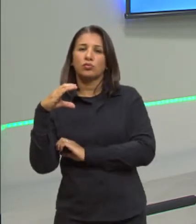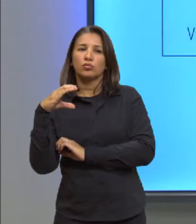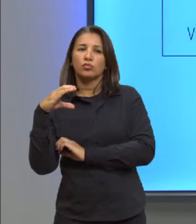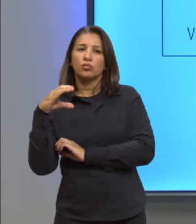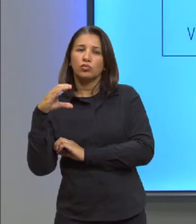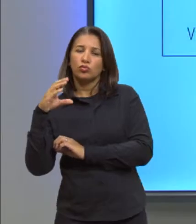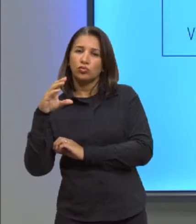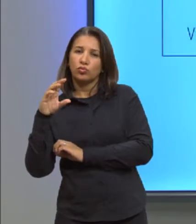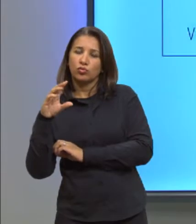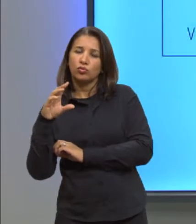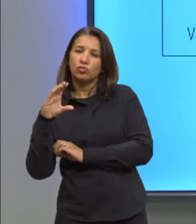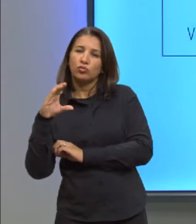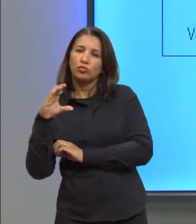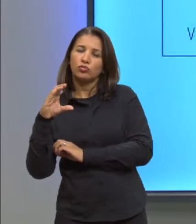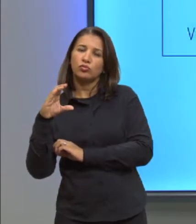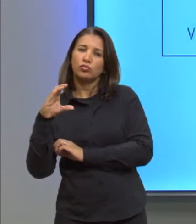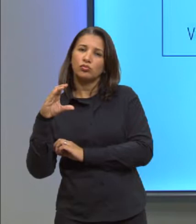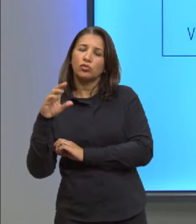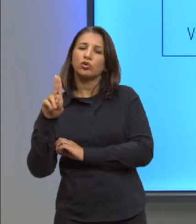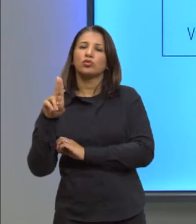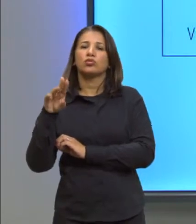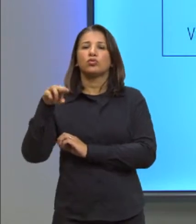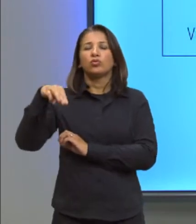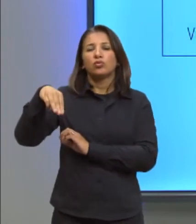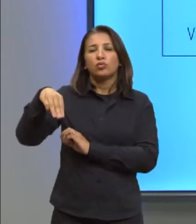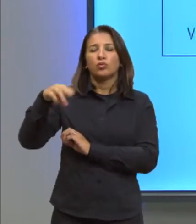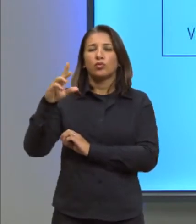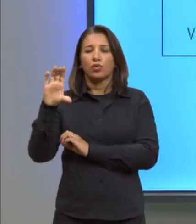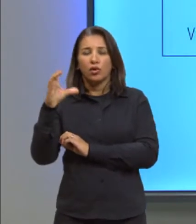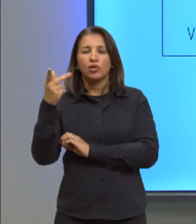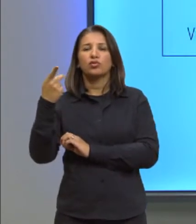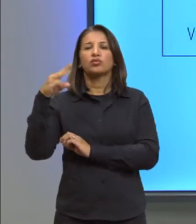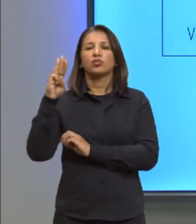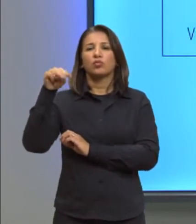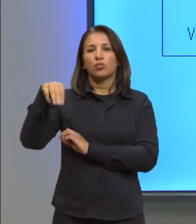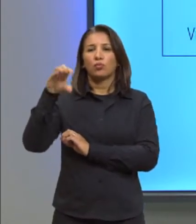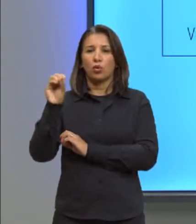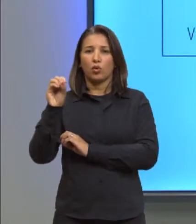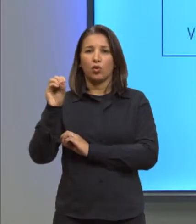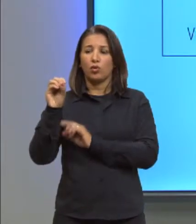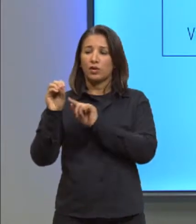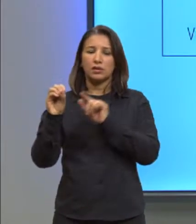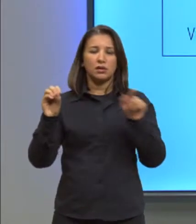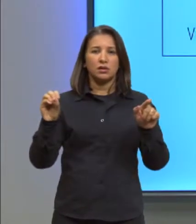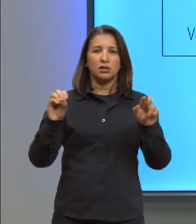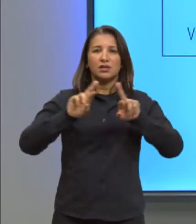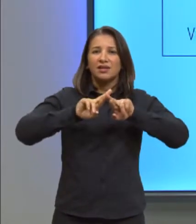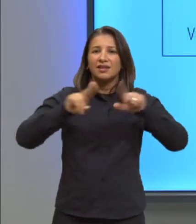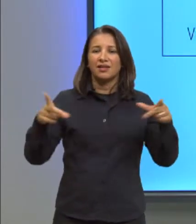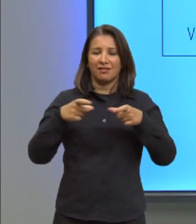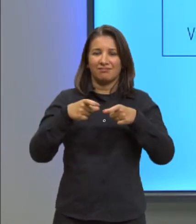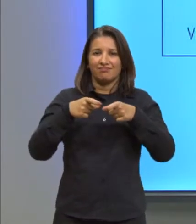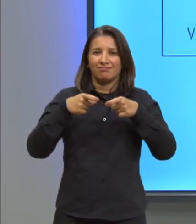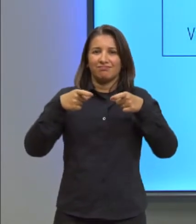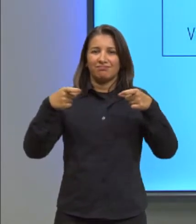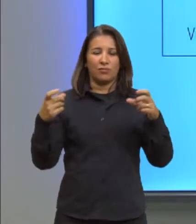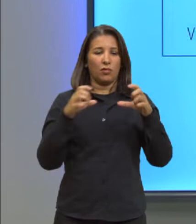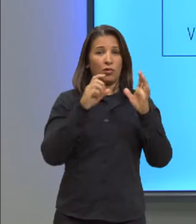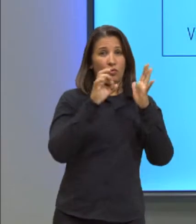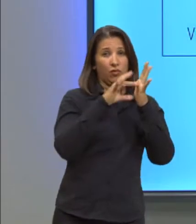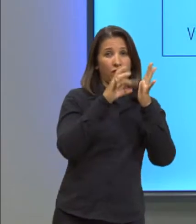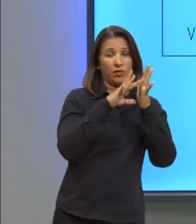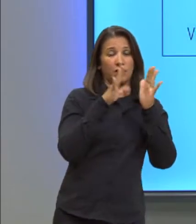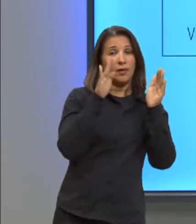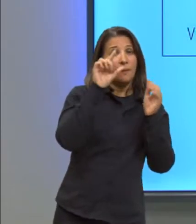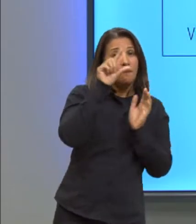diferença faz com que os materiais se dilatem de forma diferente. O vidro dilata muito